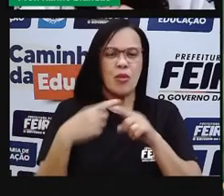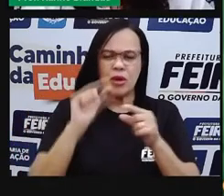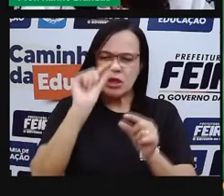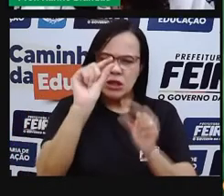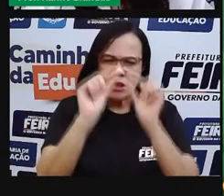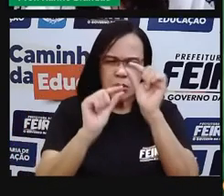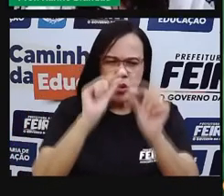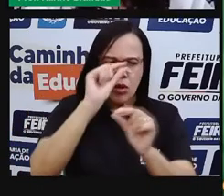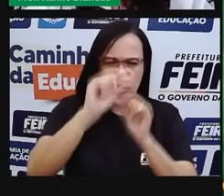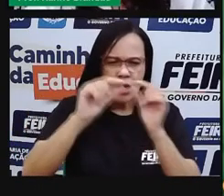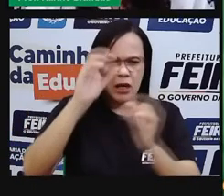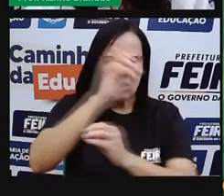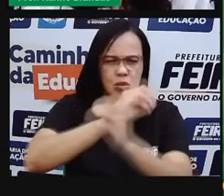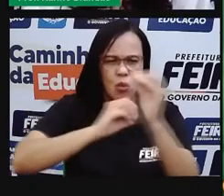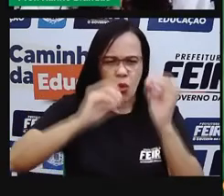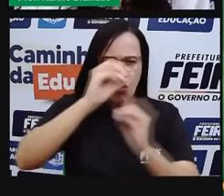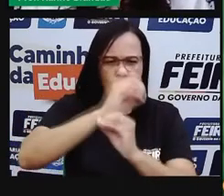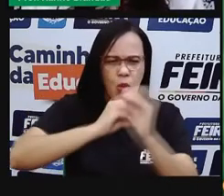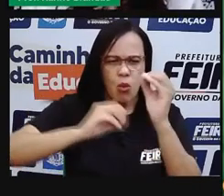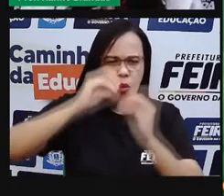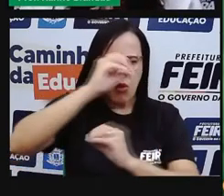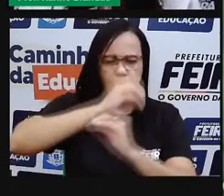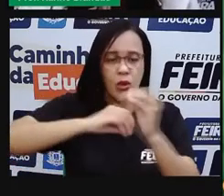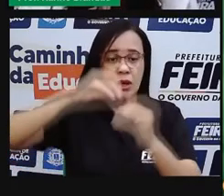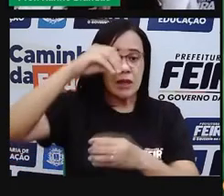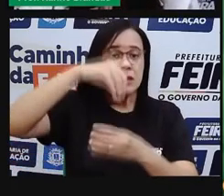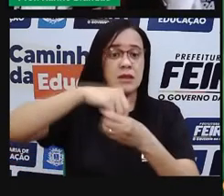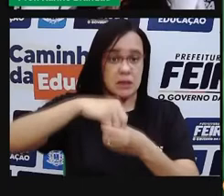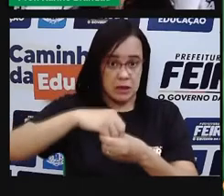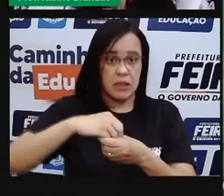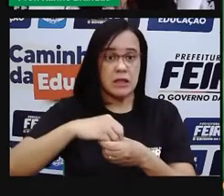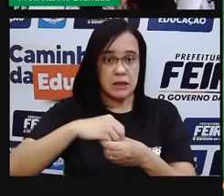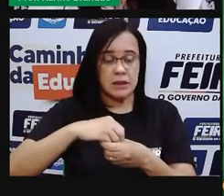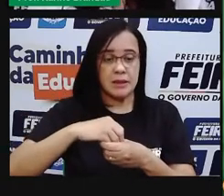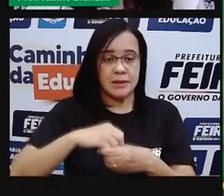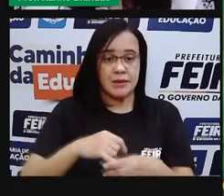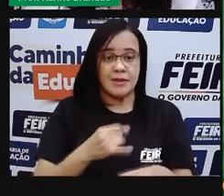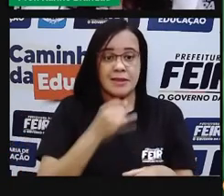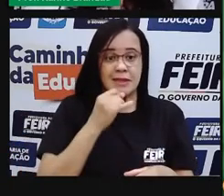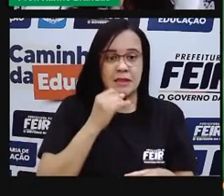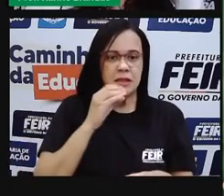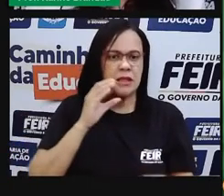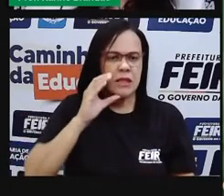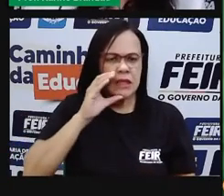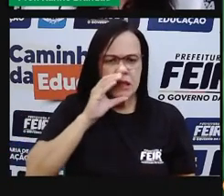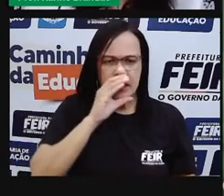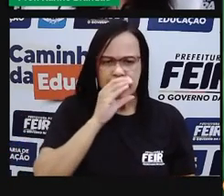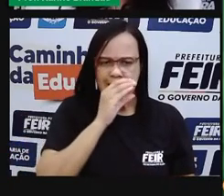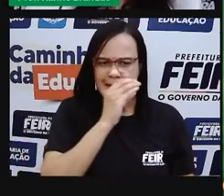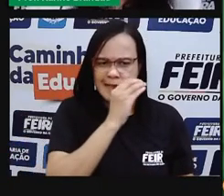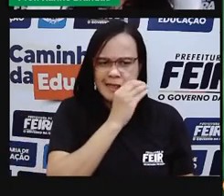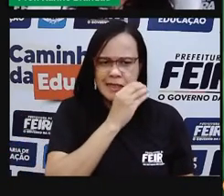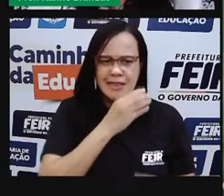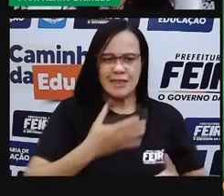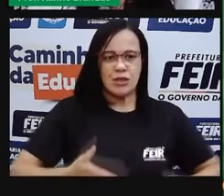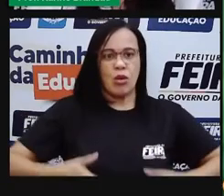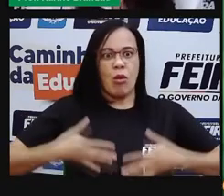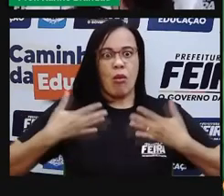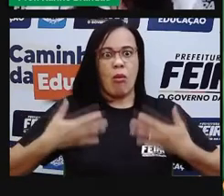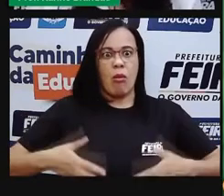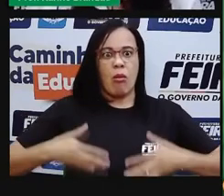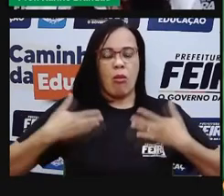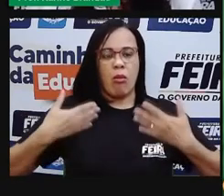isso faz com que elas tenham um calor específico aumentado. Provo, o que isso quer dizer? Por que é tão importante assim?